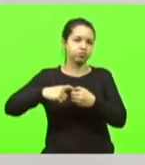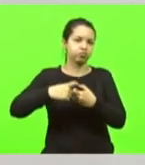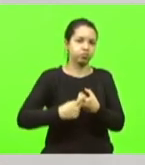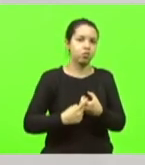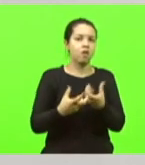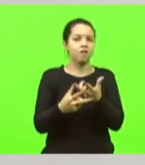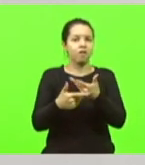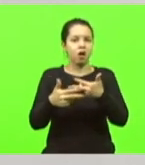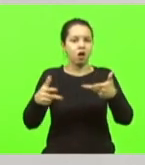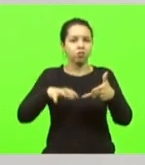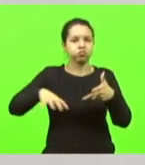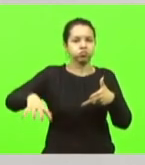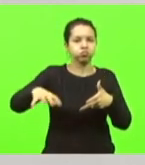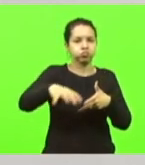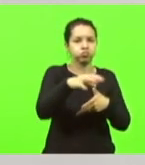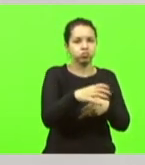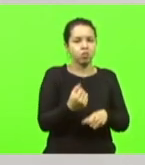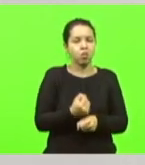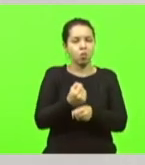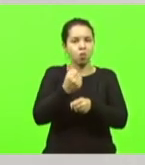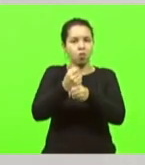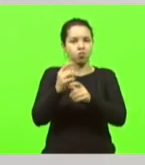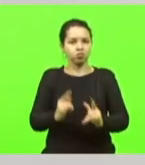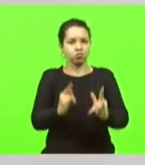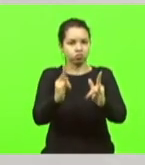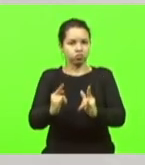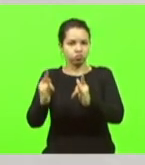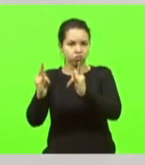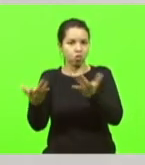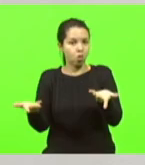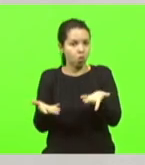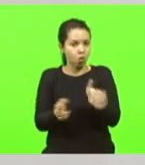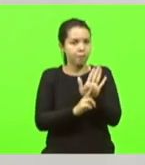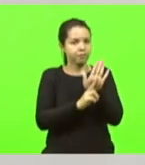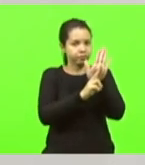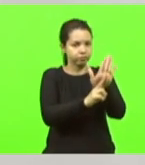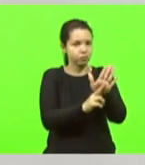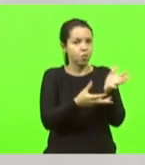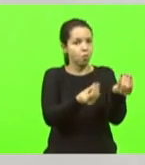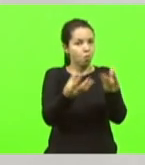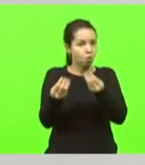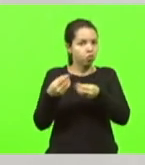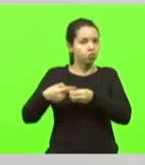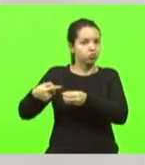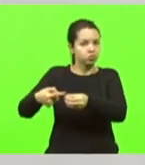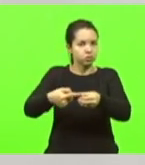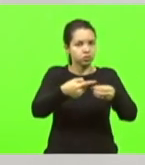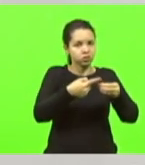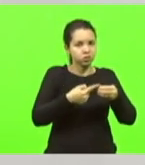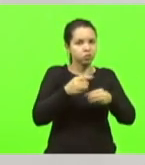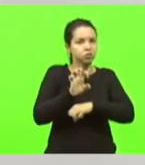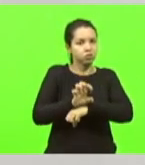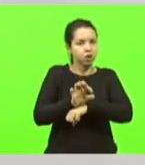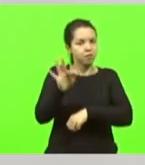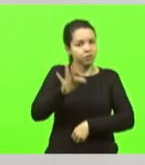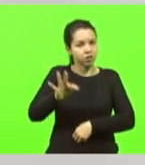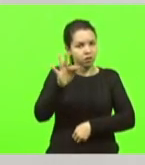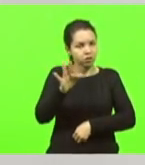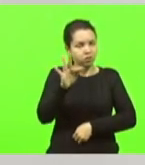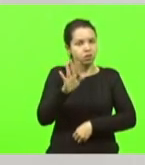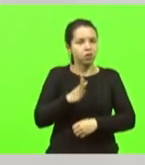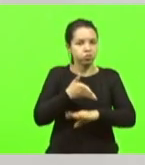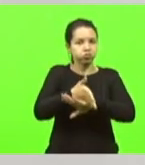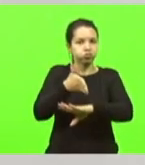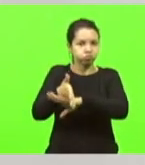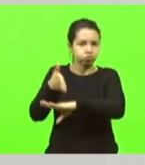civil. Temos hoje nossa representatividade em diversos municípios do Estado e nossa federação está presente em